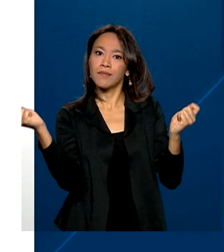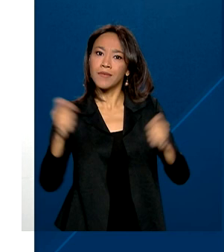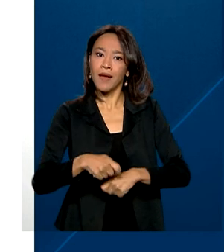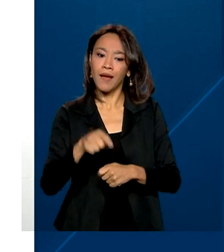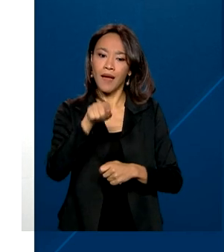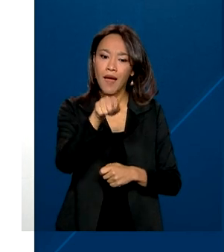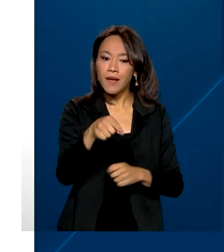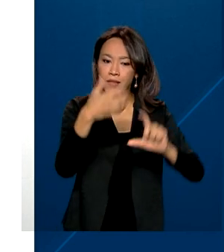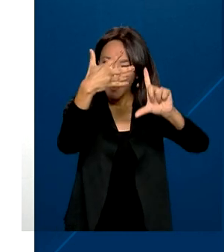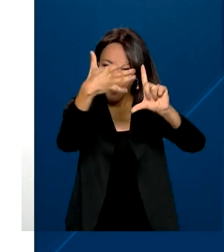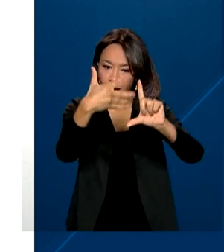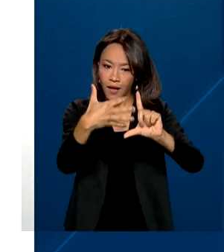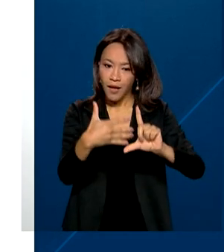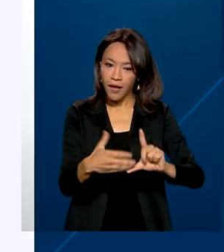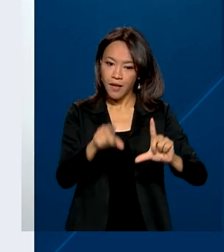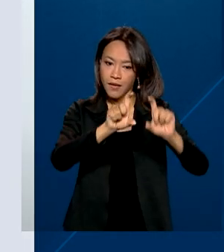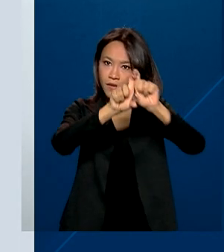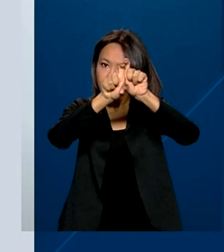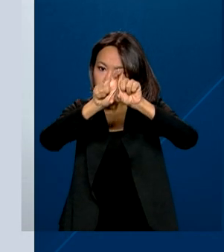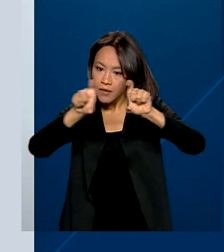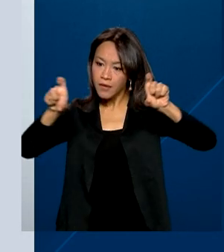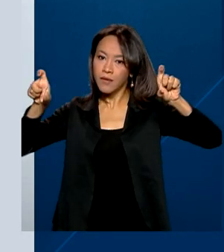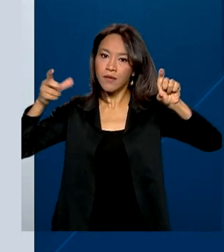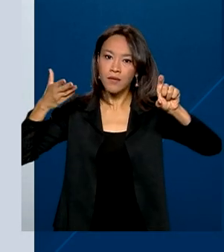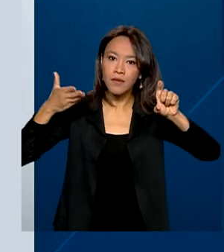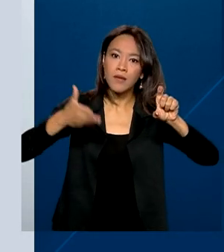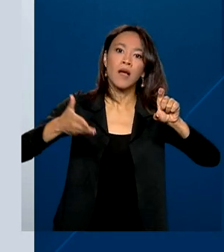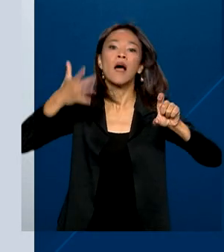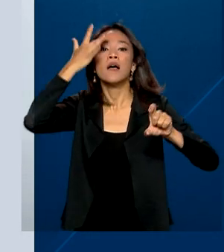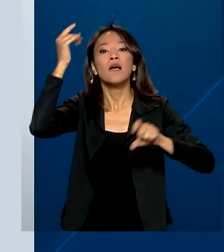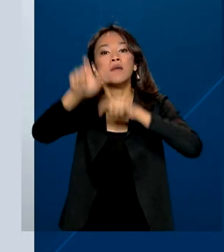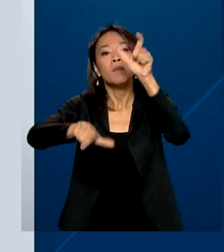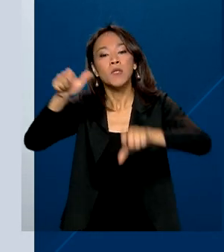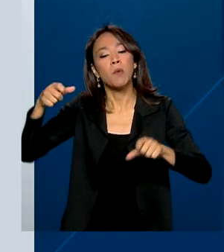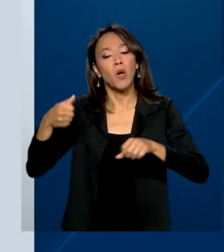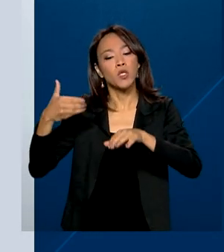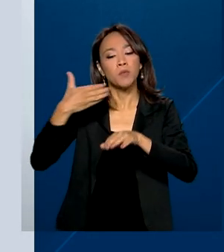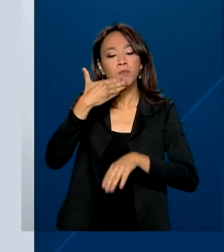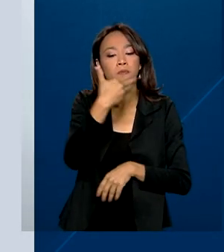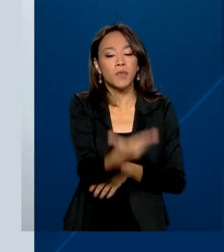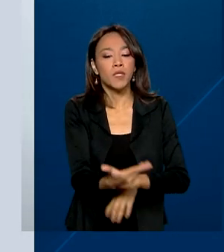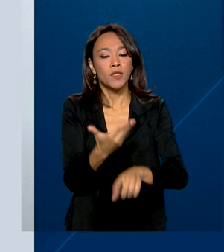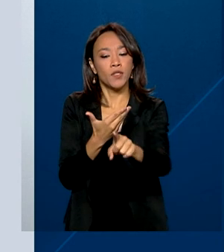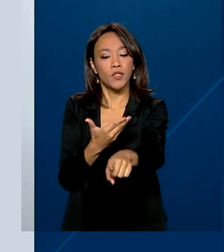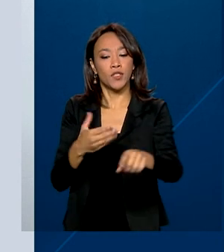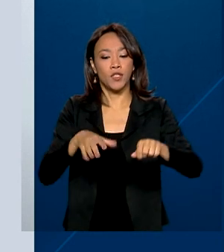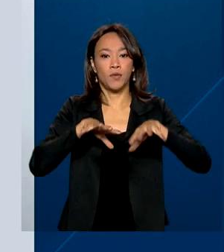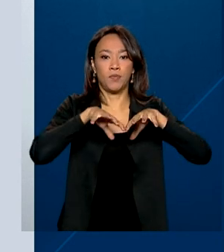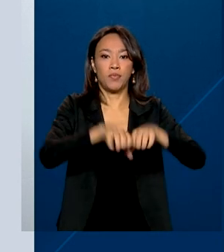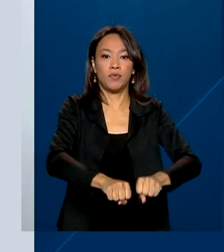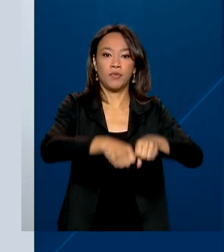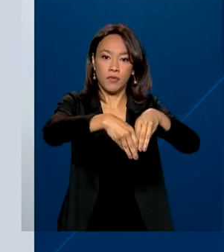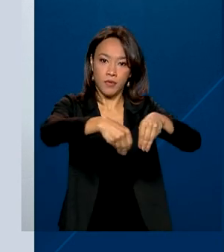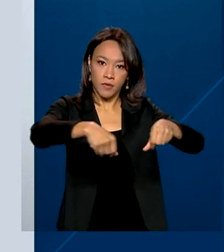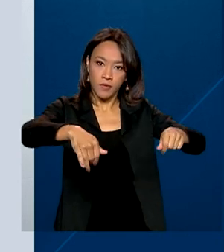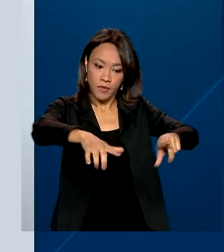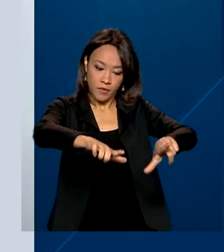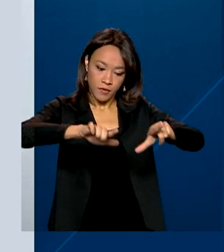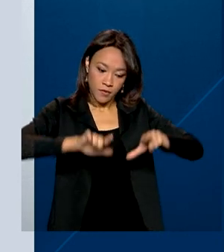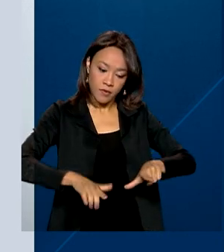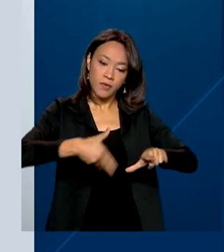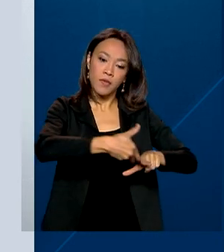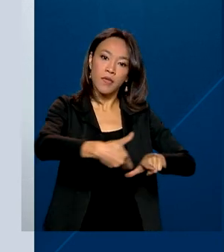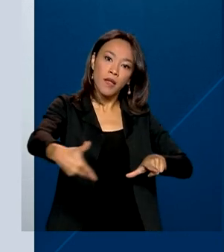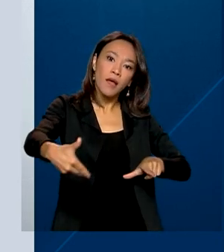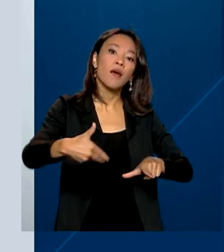Com a plataforma de governança territorial, o cidadão vai poder, por exemplo, solicitar a emissão de títulos da reforma agrária ou de